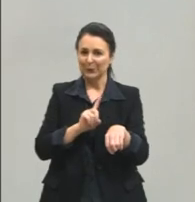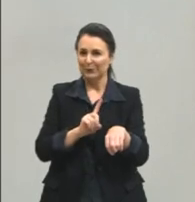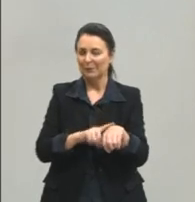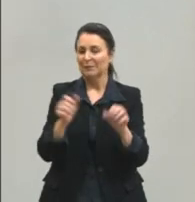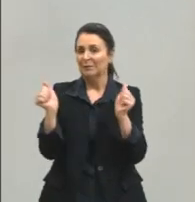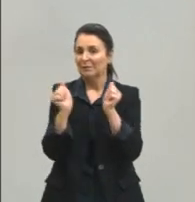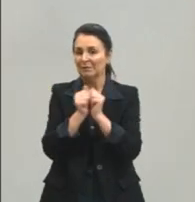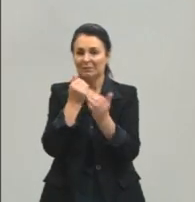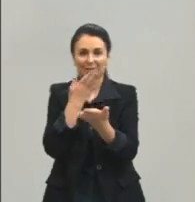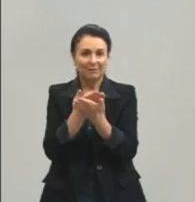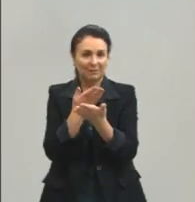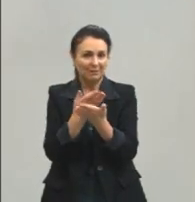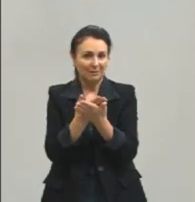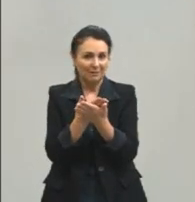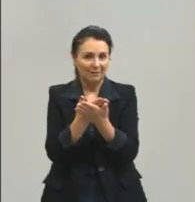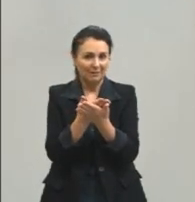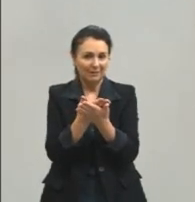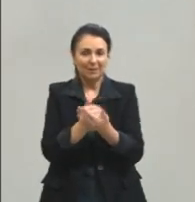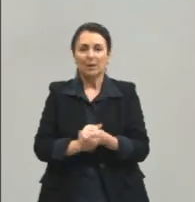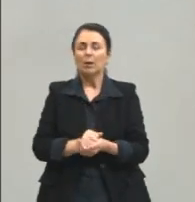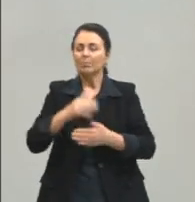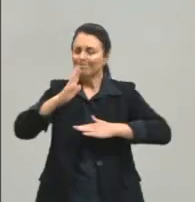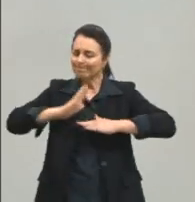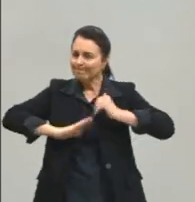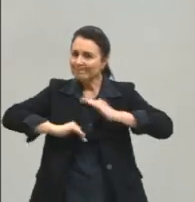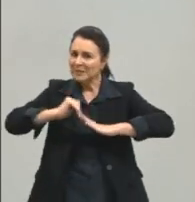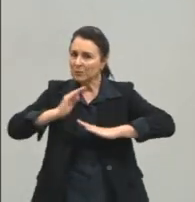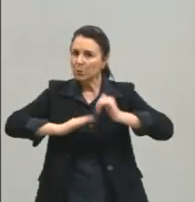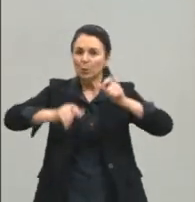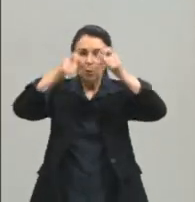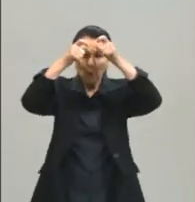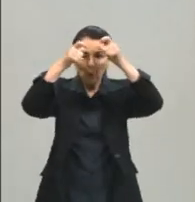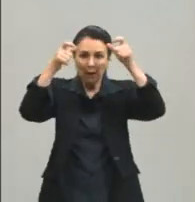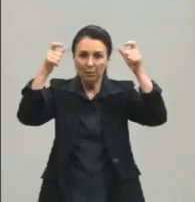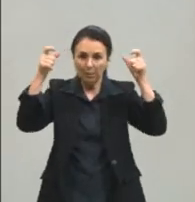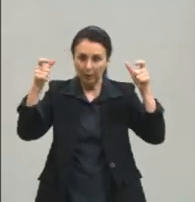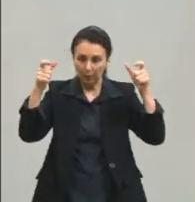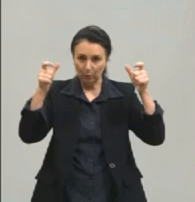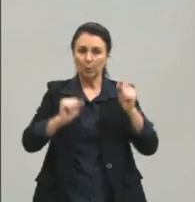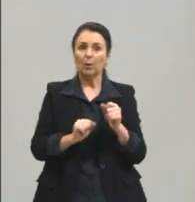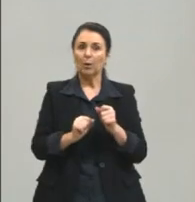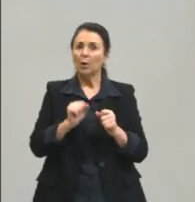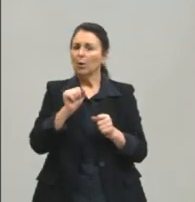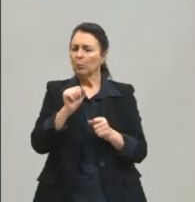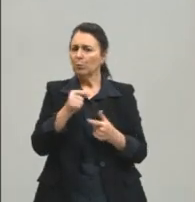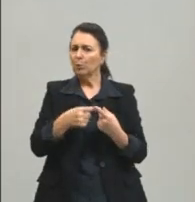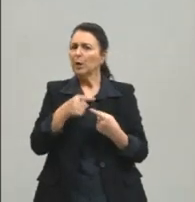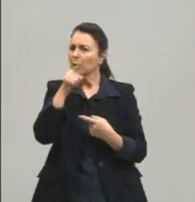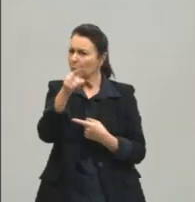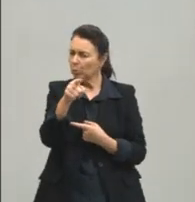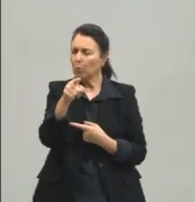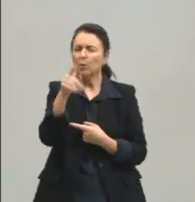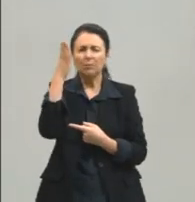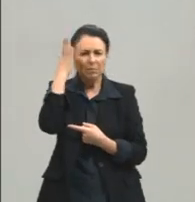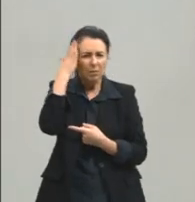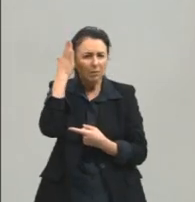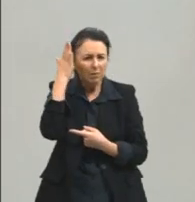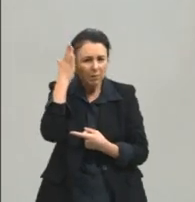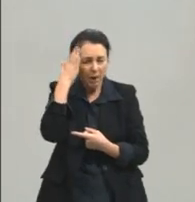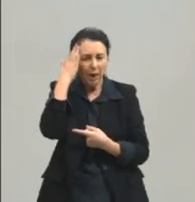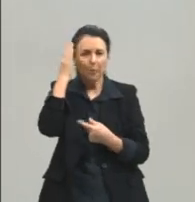juntos e juntos, construir o conhecimento a partir daquilo que vocês já sabem, pensando em